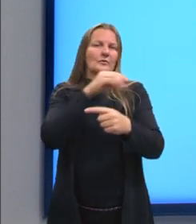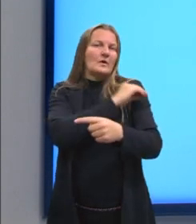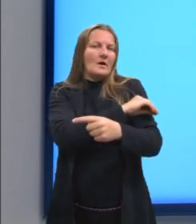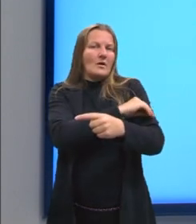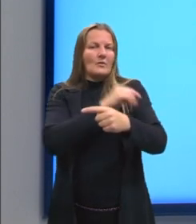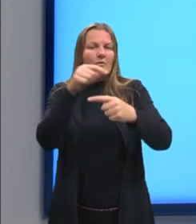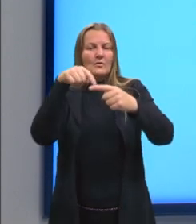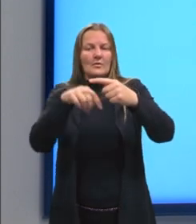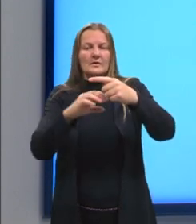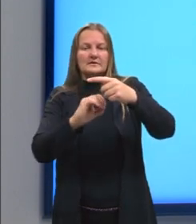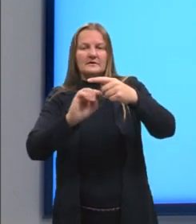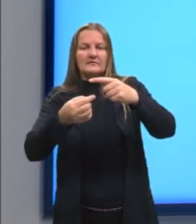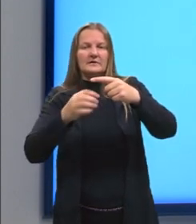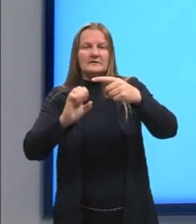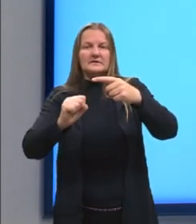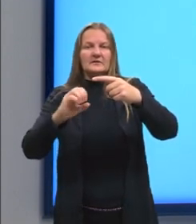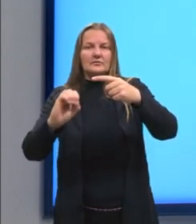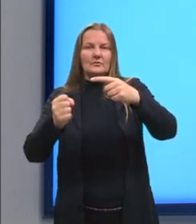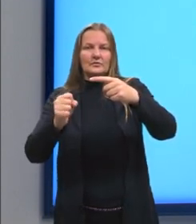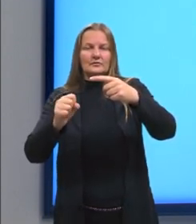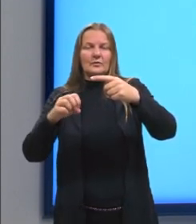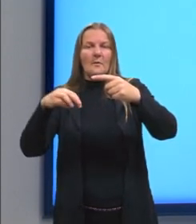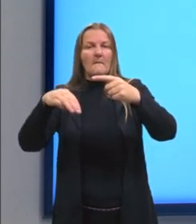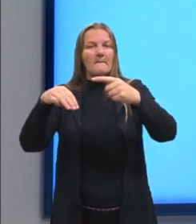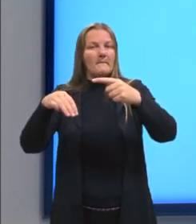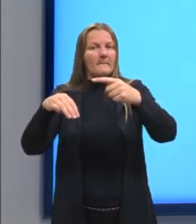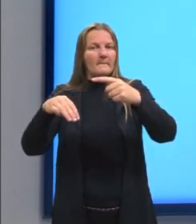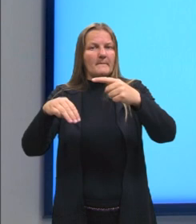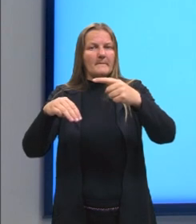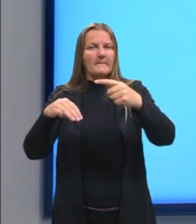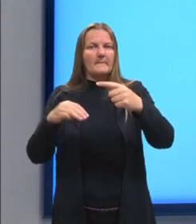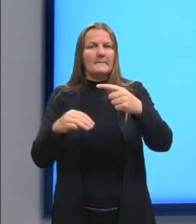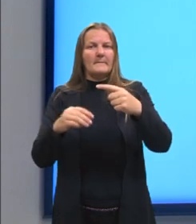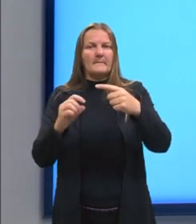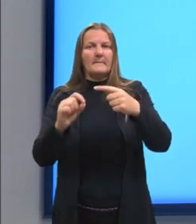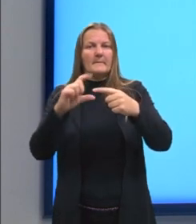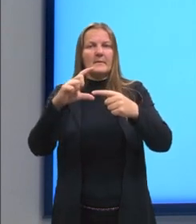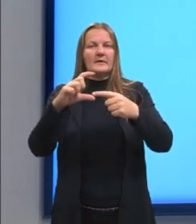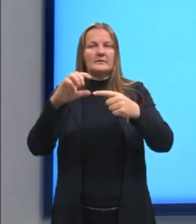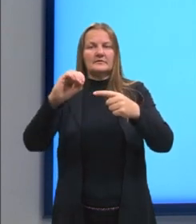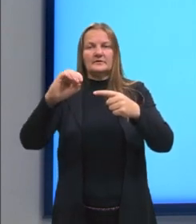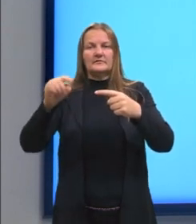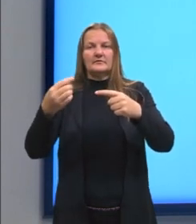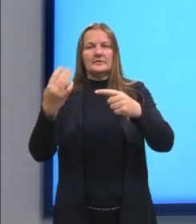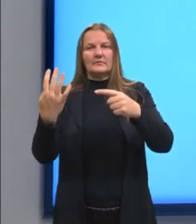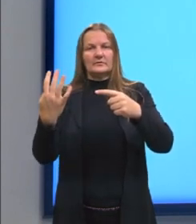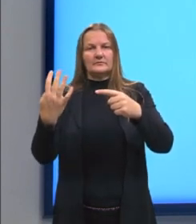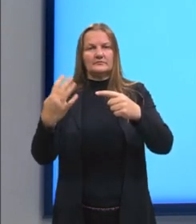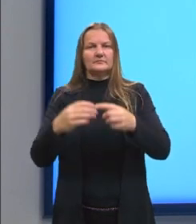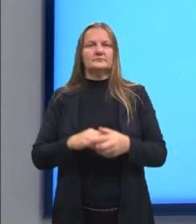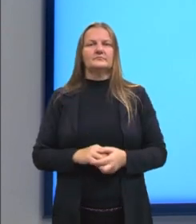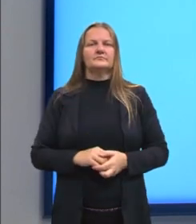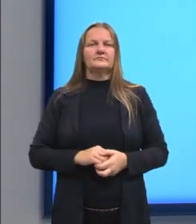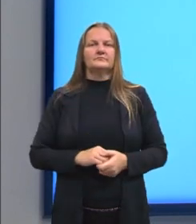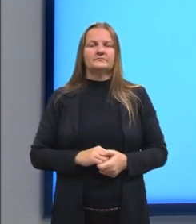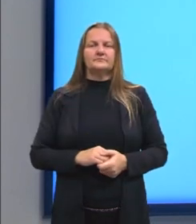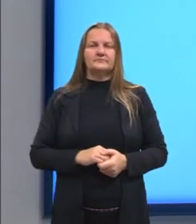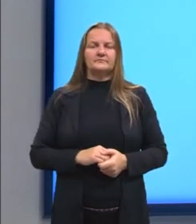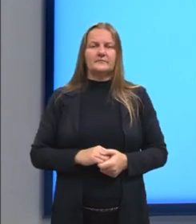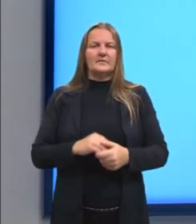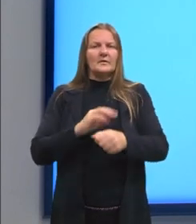,08 da massa do indivíduo é maior do que 0,4, para ser, então,